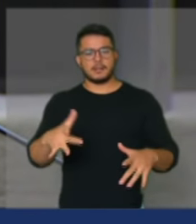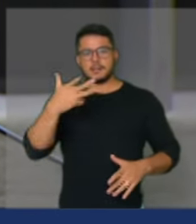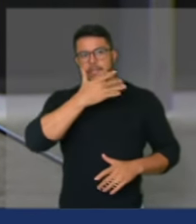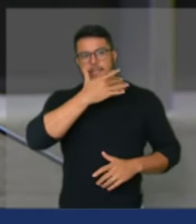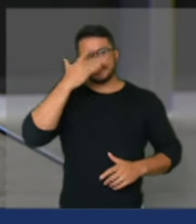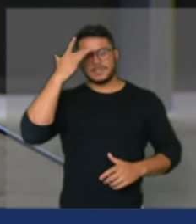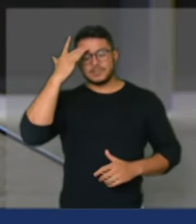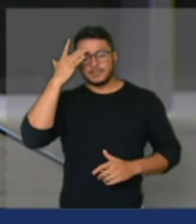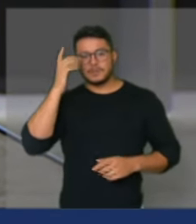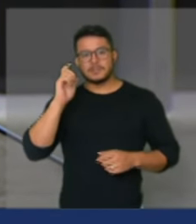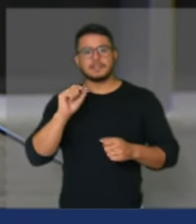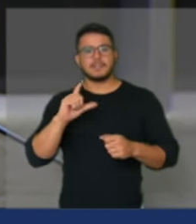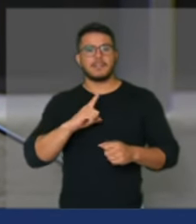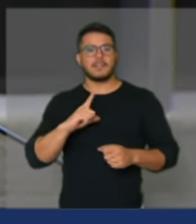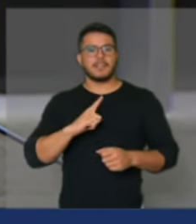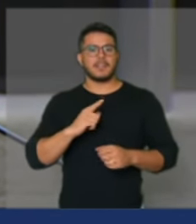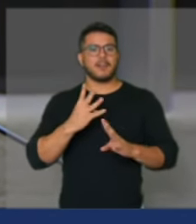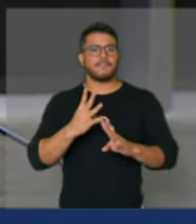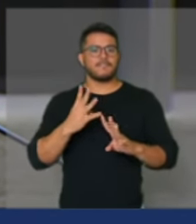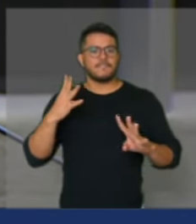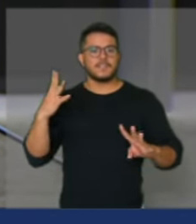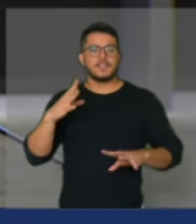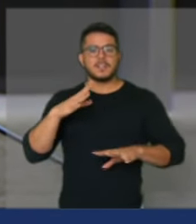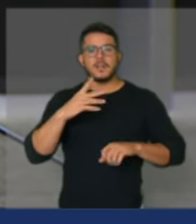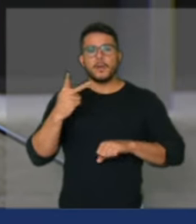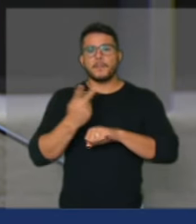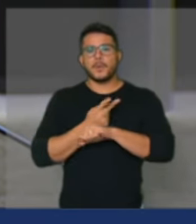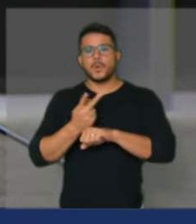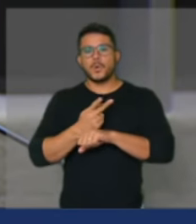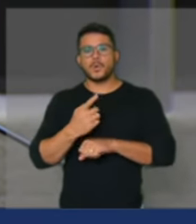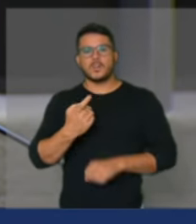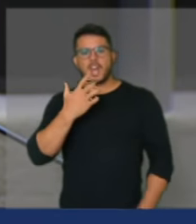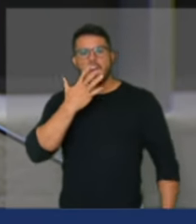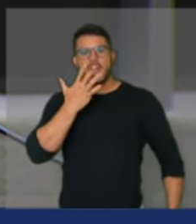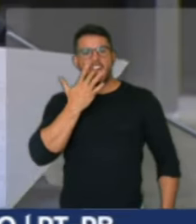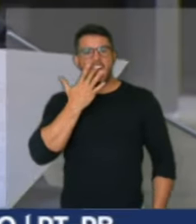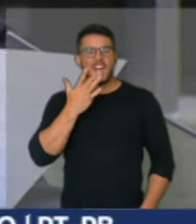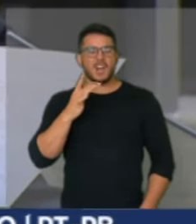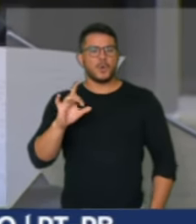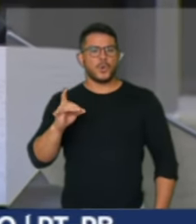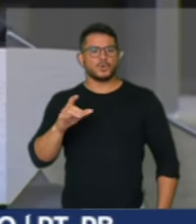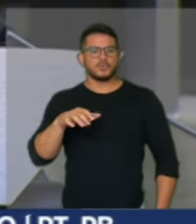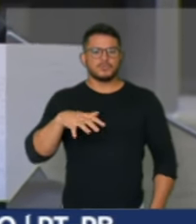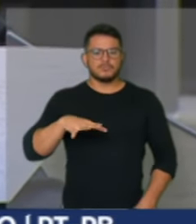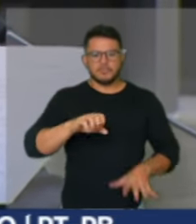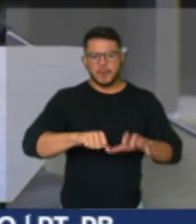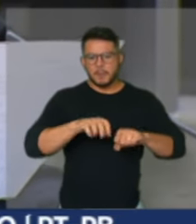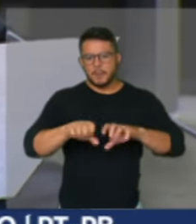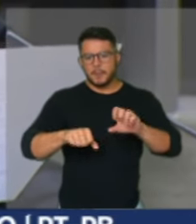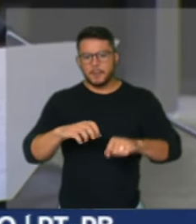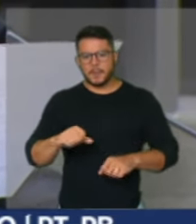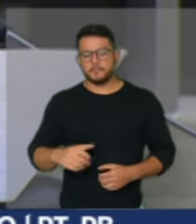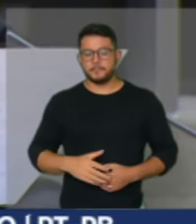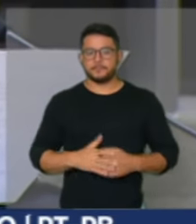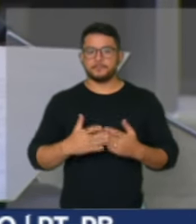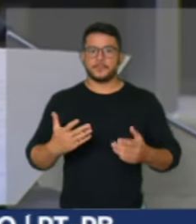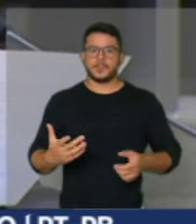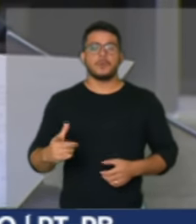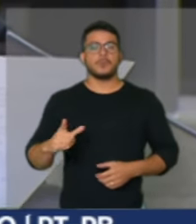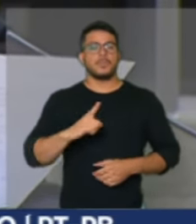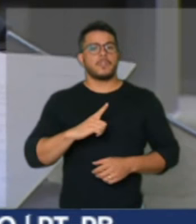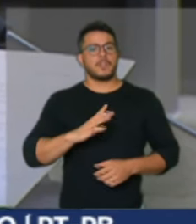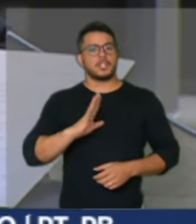busca de um osso para comer quase 17 milhões de brasileiros estão passando